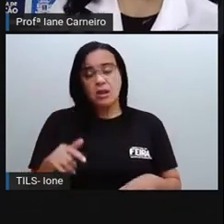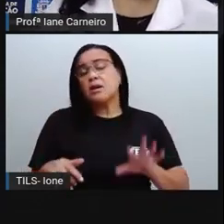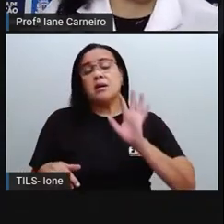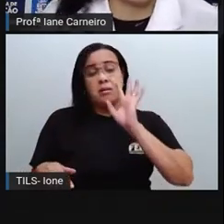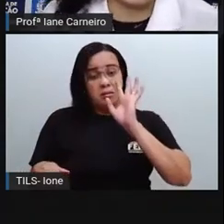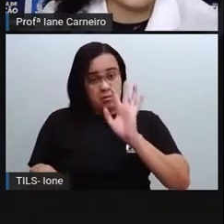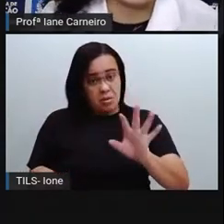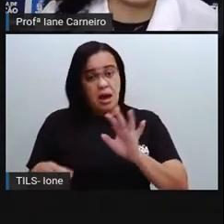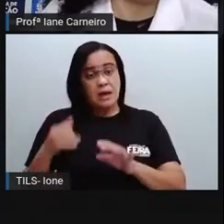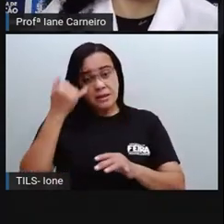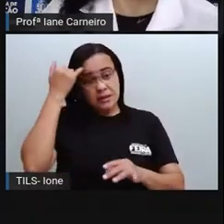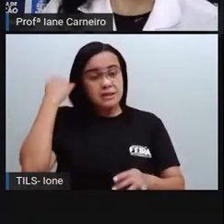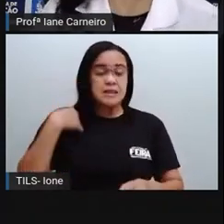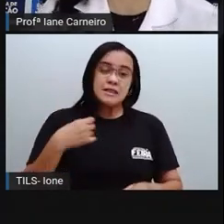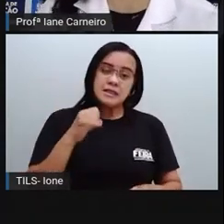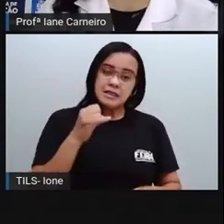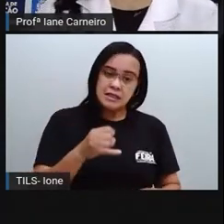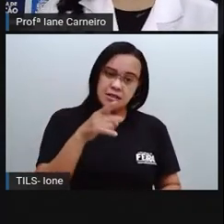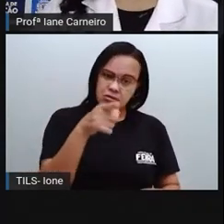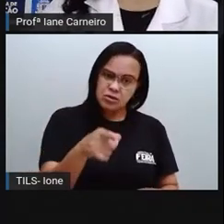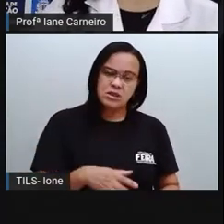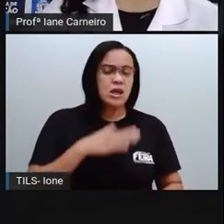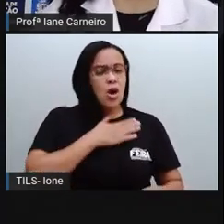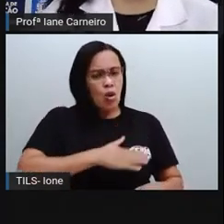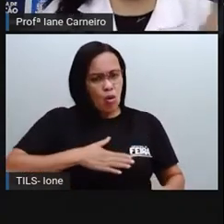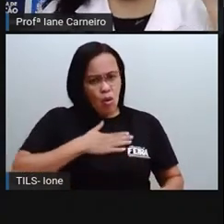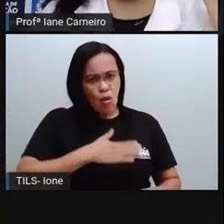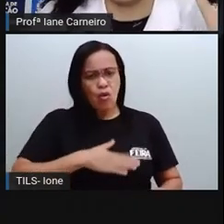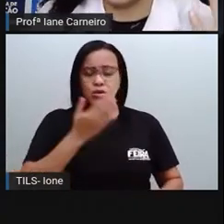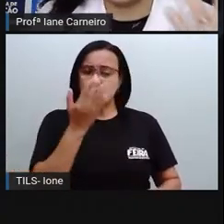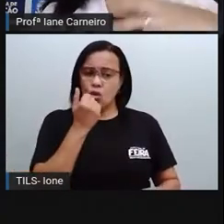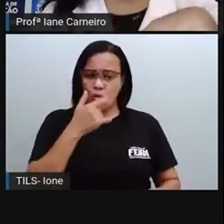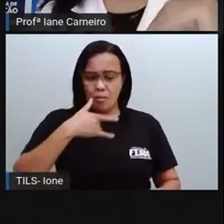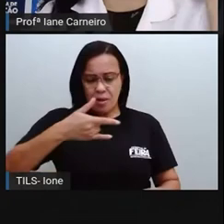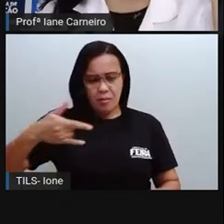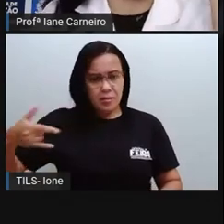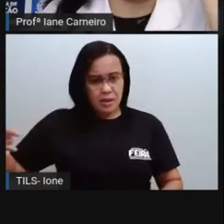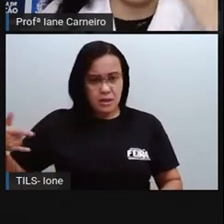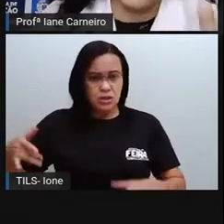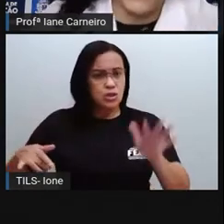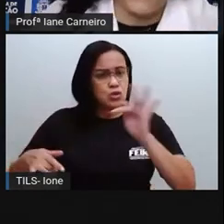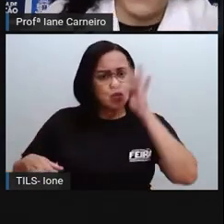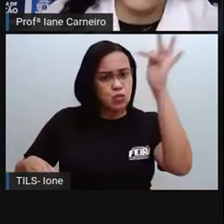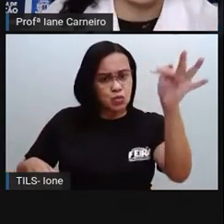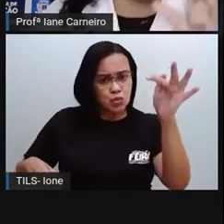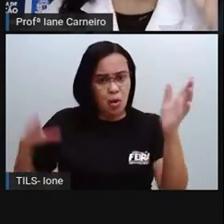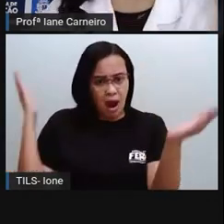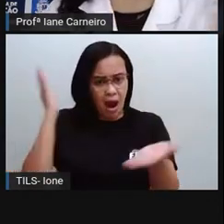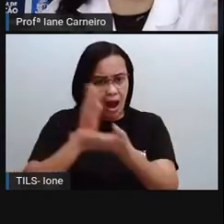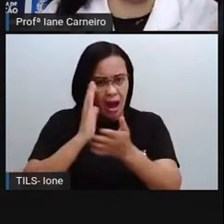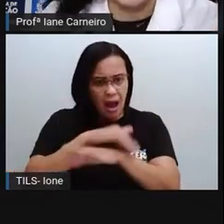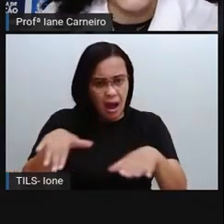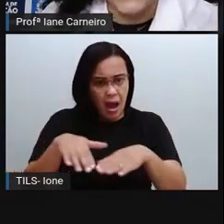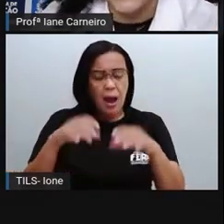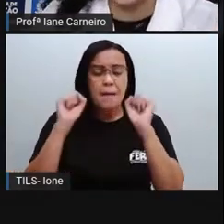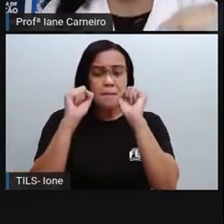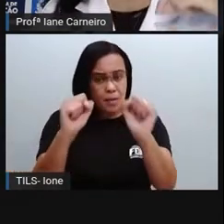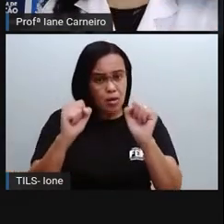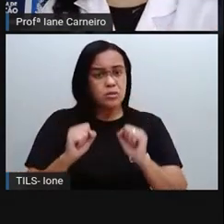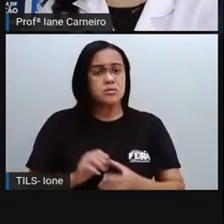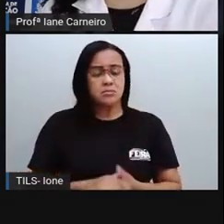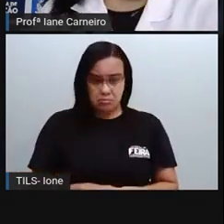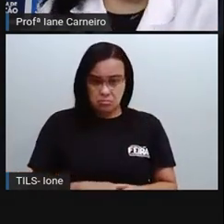sua vida vai ser impactada, porque existe a cadeia alimentar, outros peixes se alimentam de peixes menores,